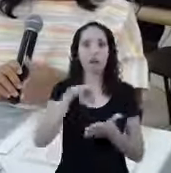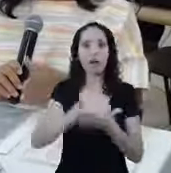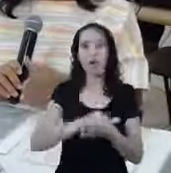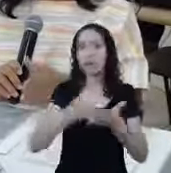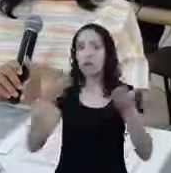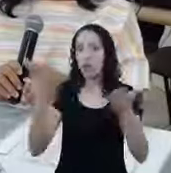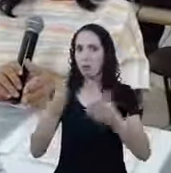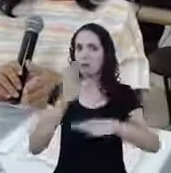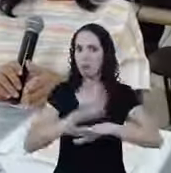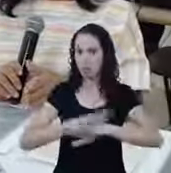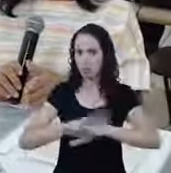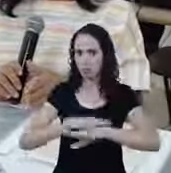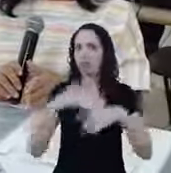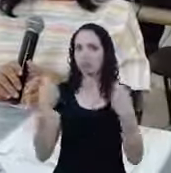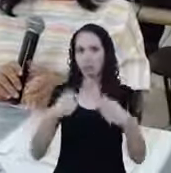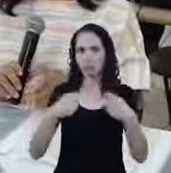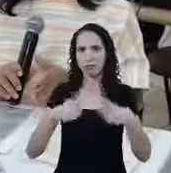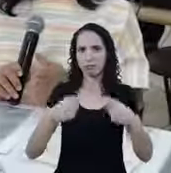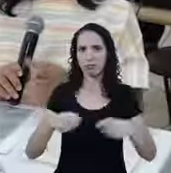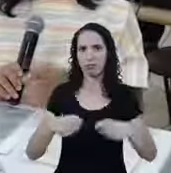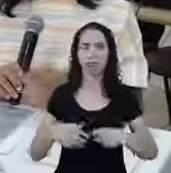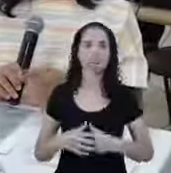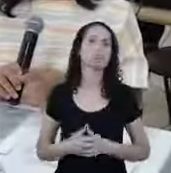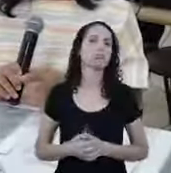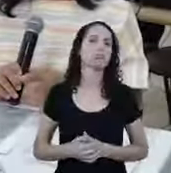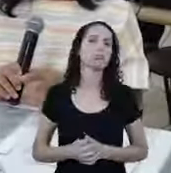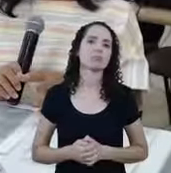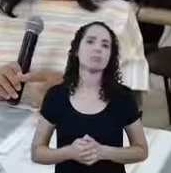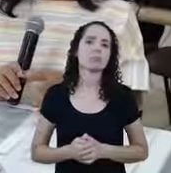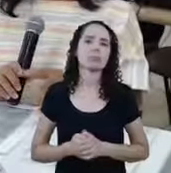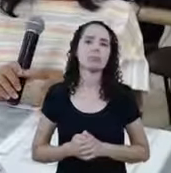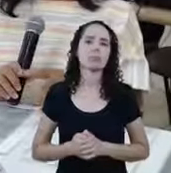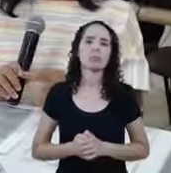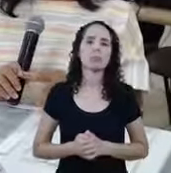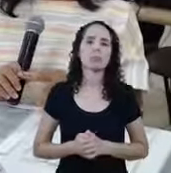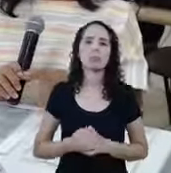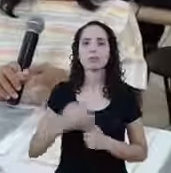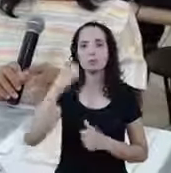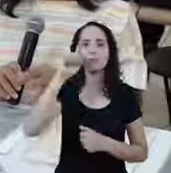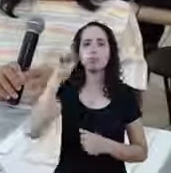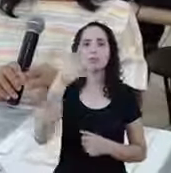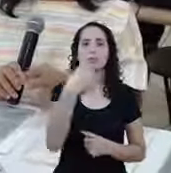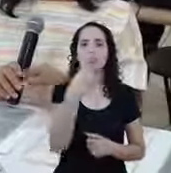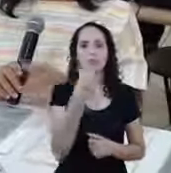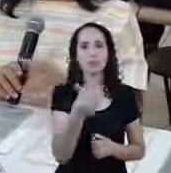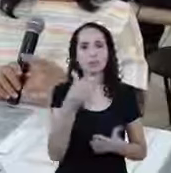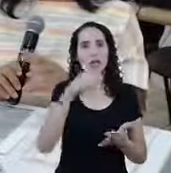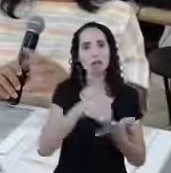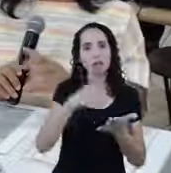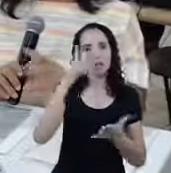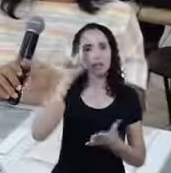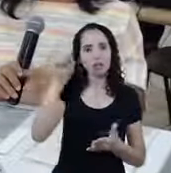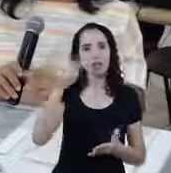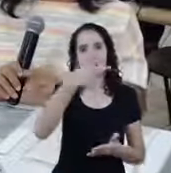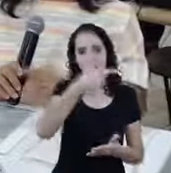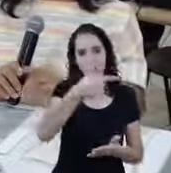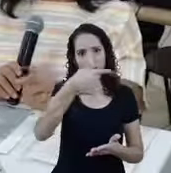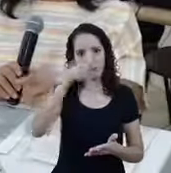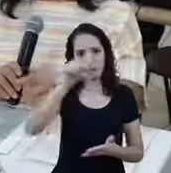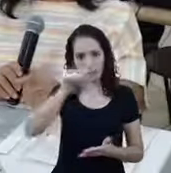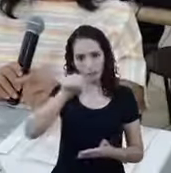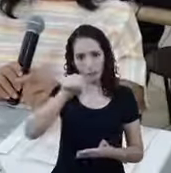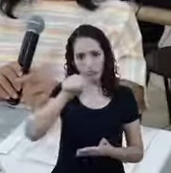é um tempo necessário Eu acredito que Tem se falado Do dia 16 Ao dia 27 Esse primeiro